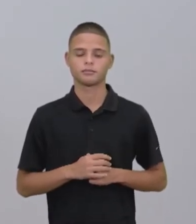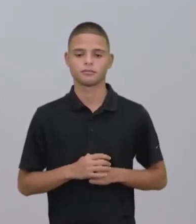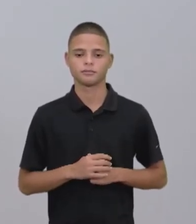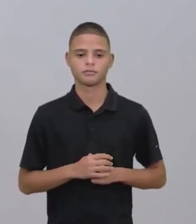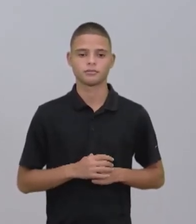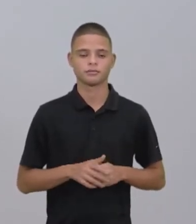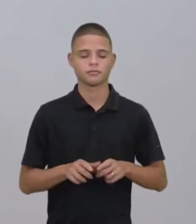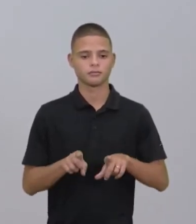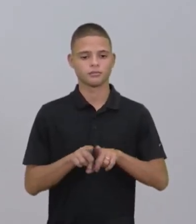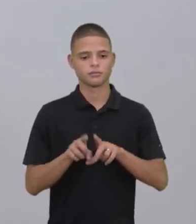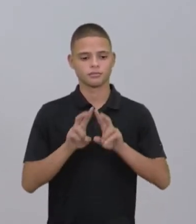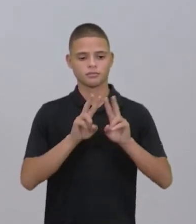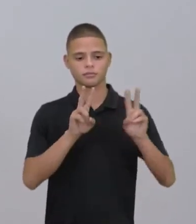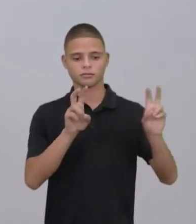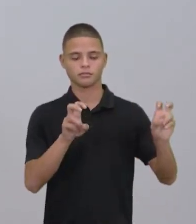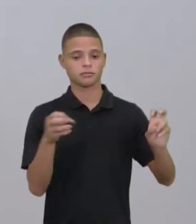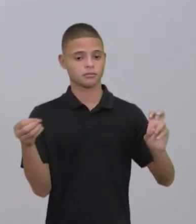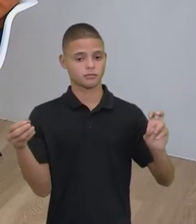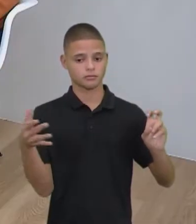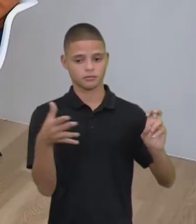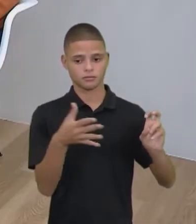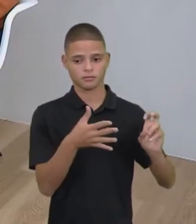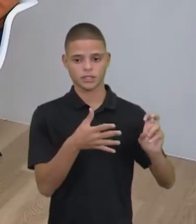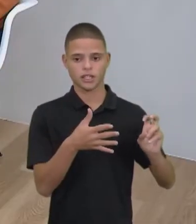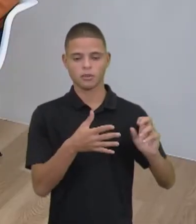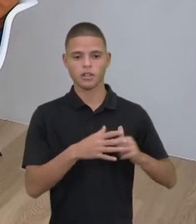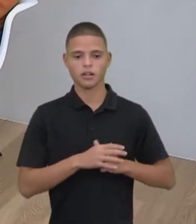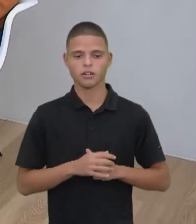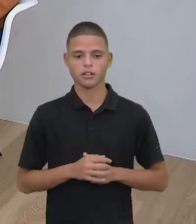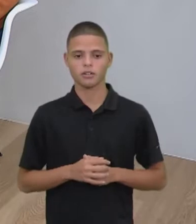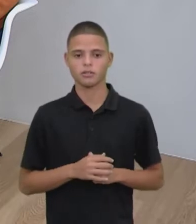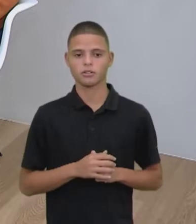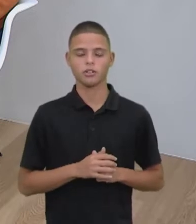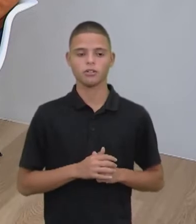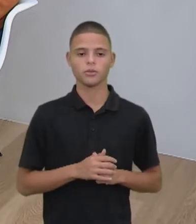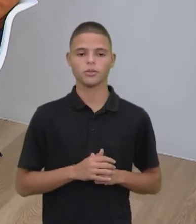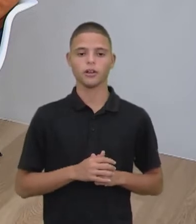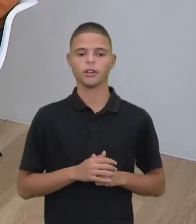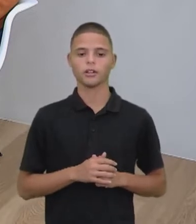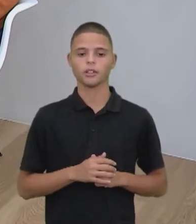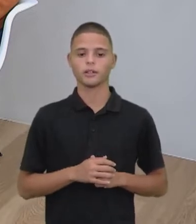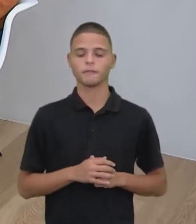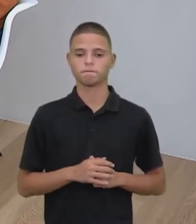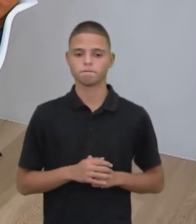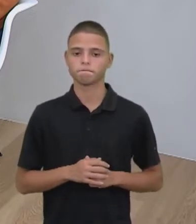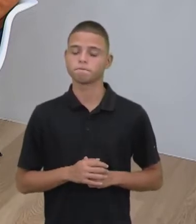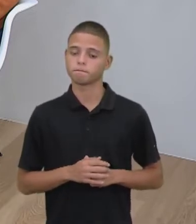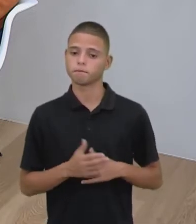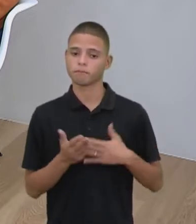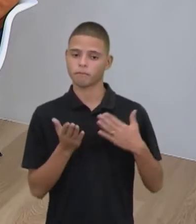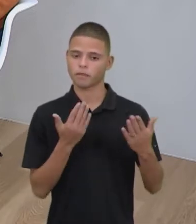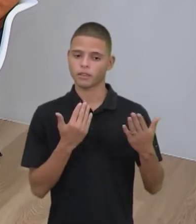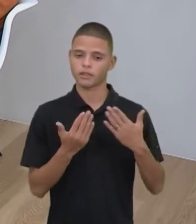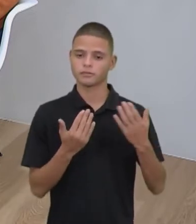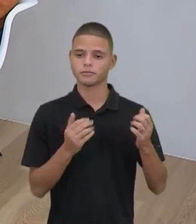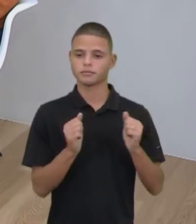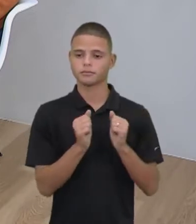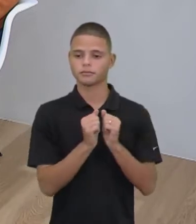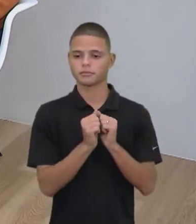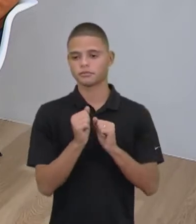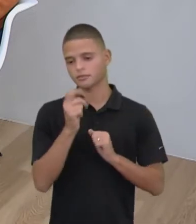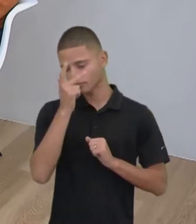é um termo novo, né, que está surgindo, mas a gente vai abordar um pouquinho mais sobre esse tema, né? Falar aí para o pessoal